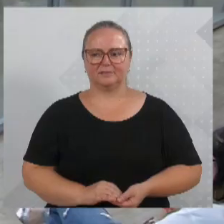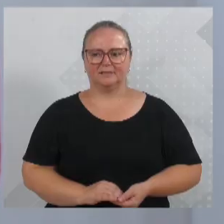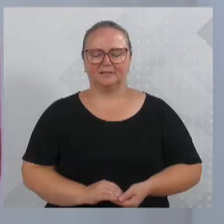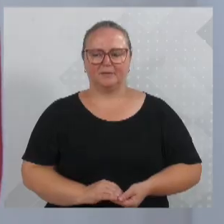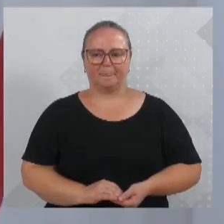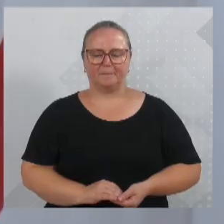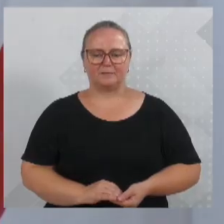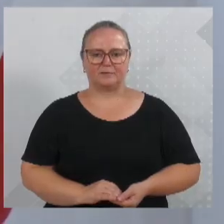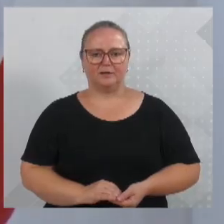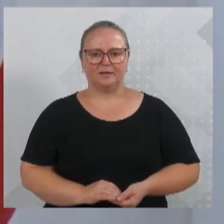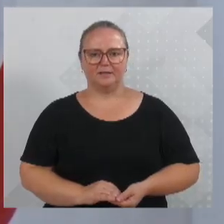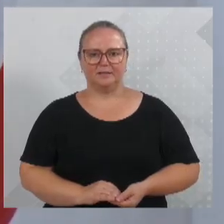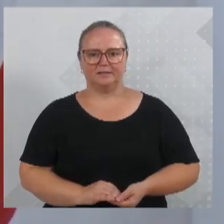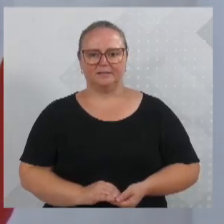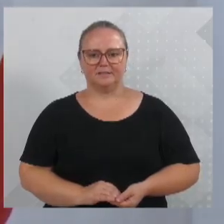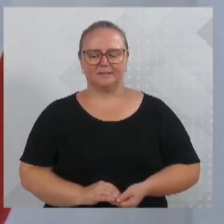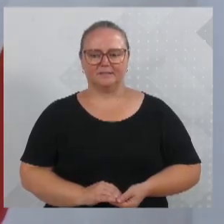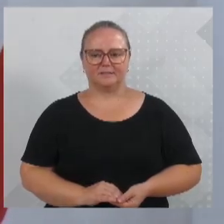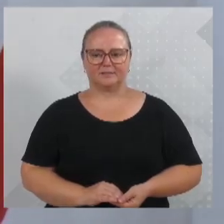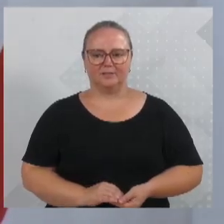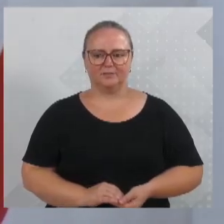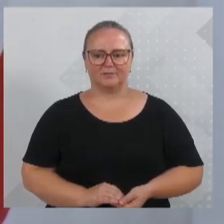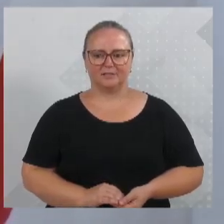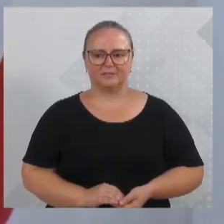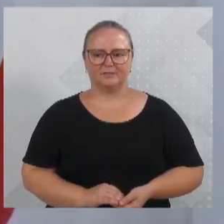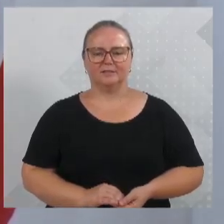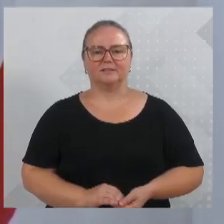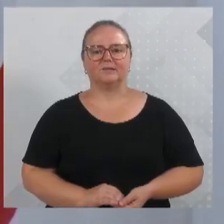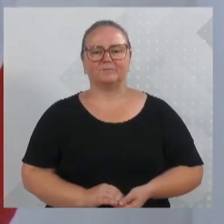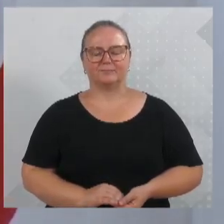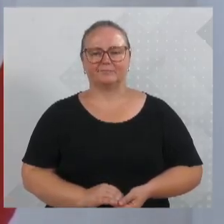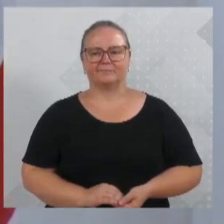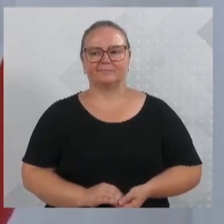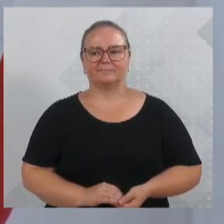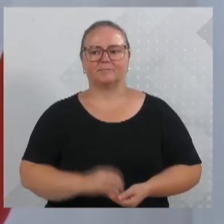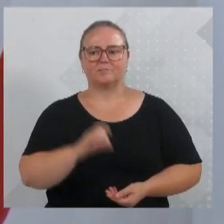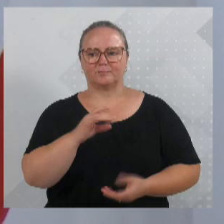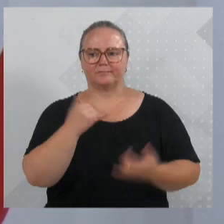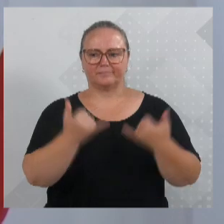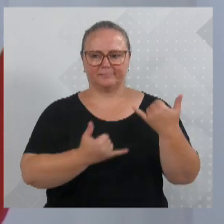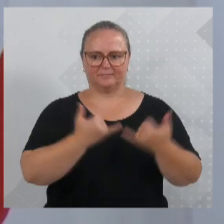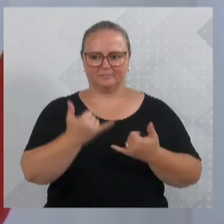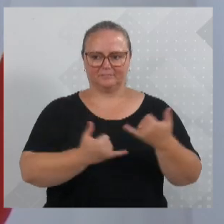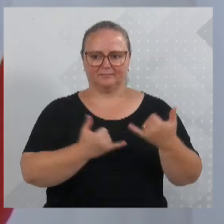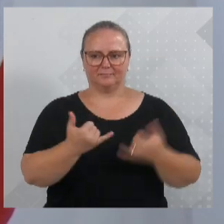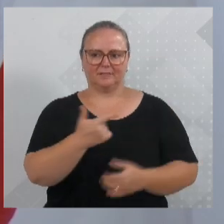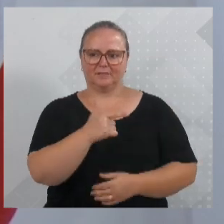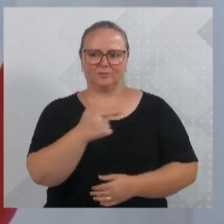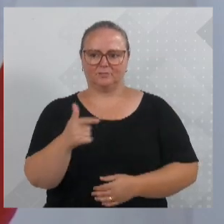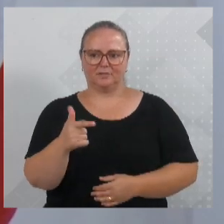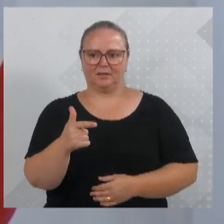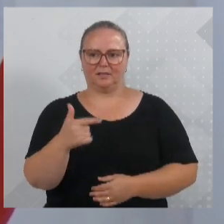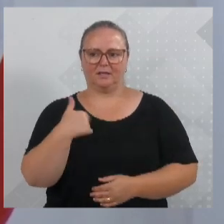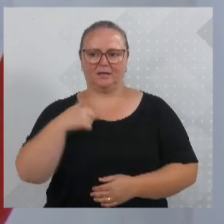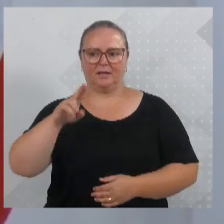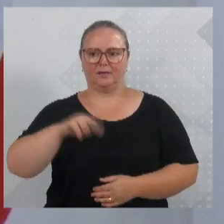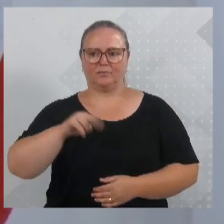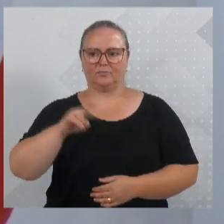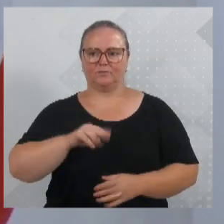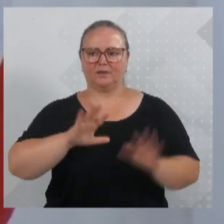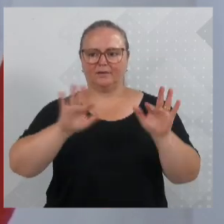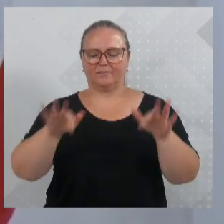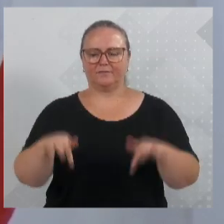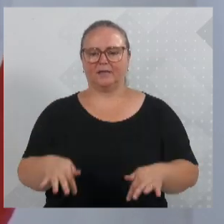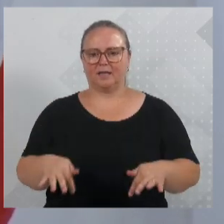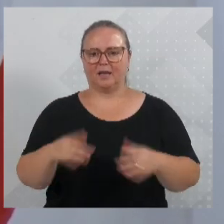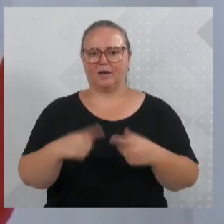Boa tarde, presidente, colegas vereadores, vereadoras. Só para fazer uma brincadeira, presidente, não tem como confundir, porque eu não vou colocar música gospel, não, mas só